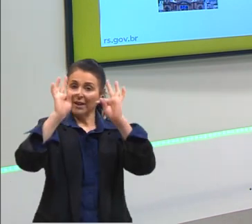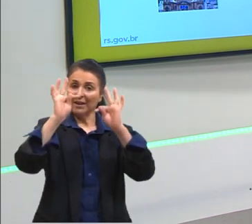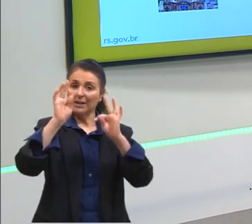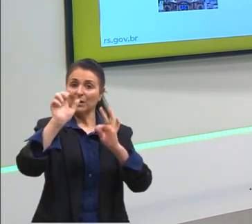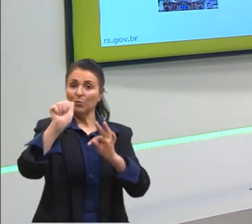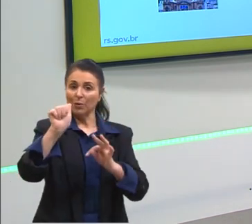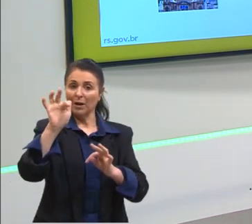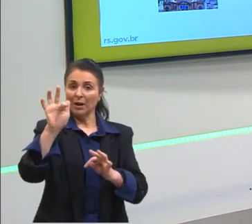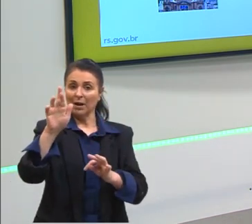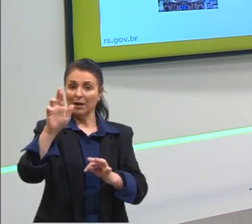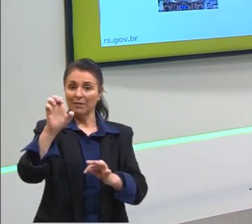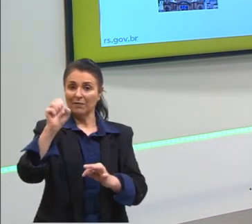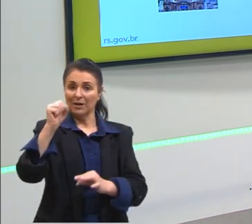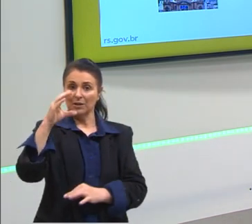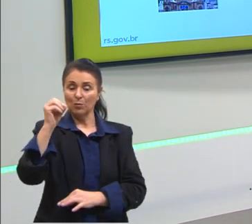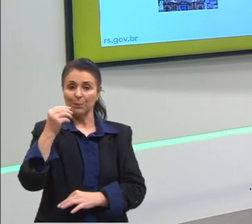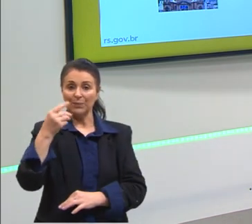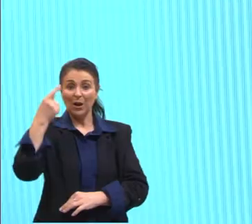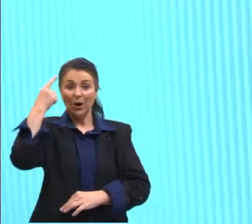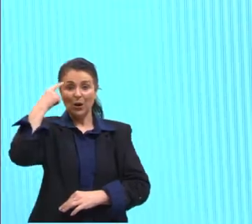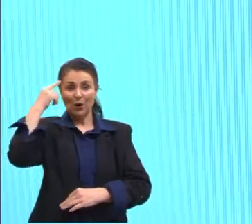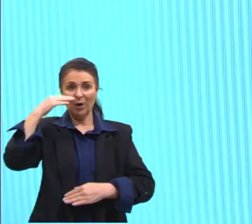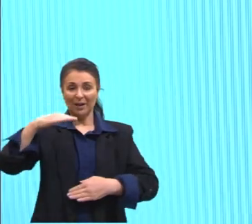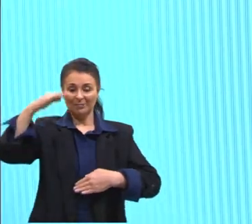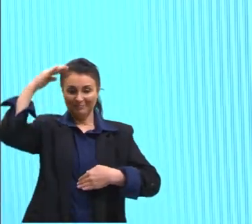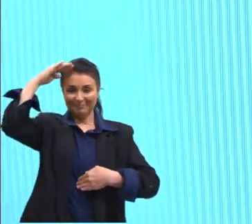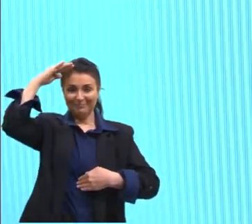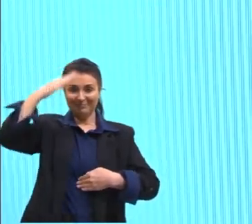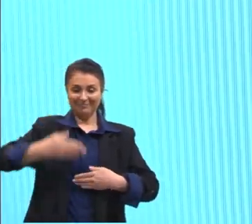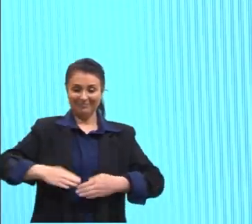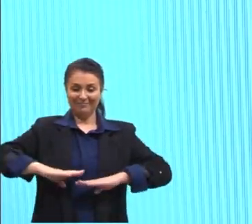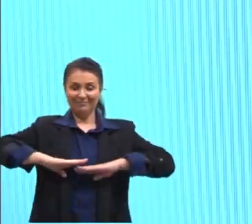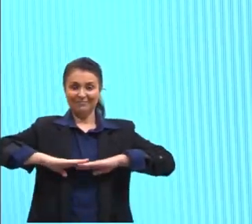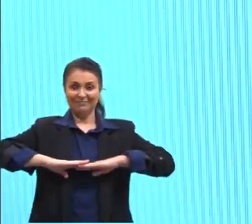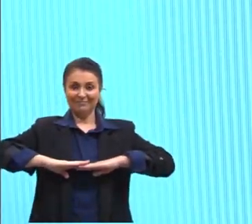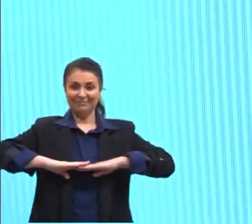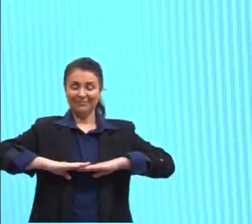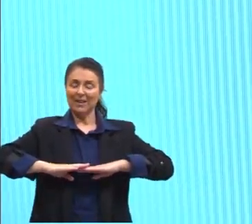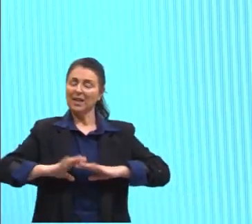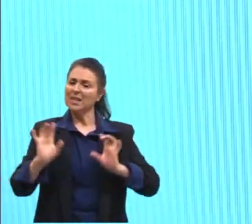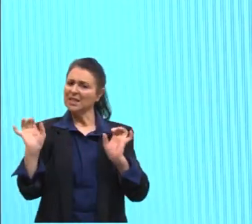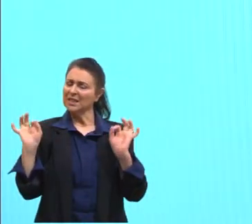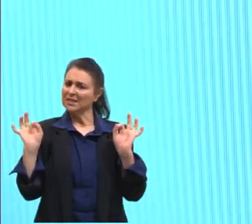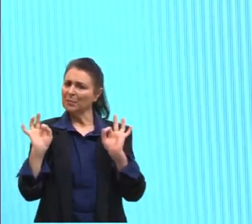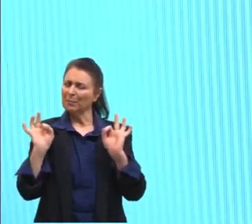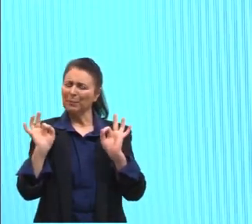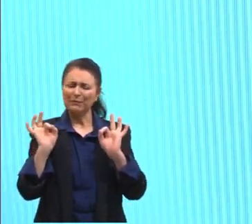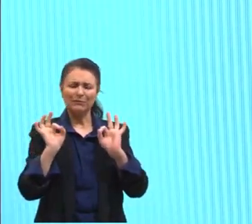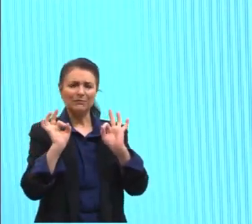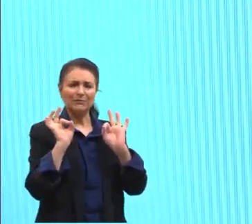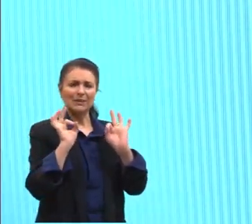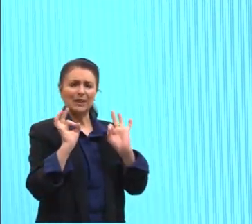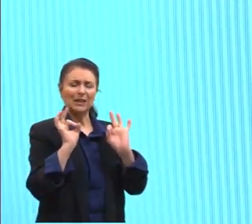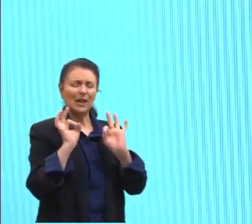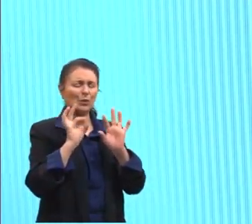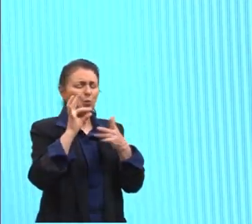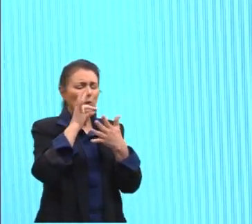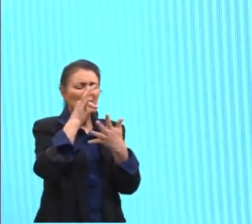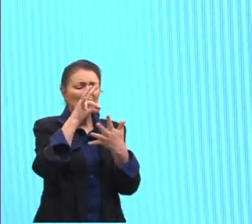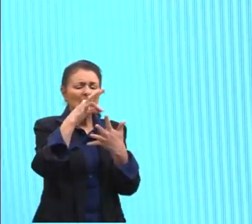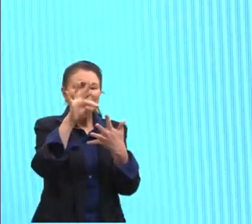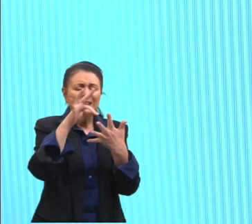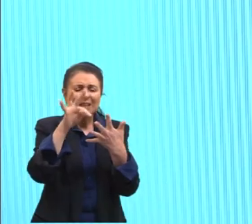para nós, para que possamos observar essa riqueza de detalhe que aparecia nas esculturas de Roma,